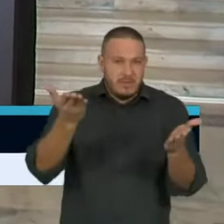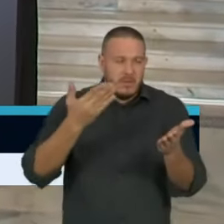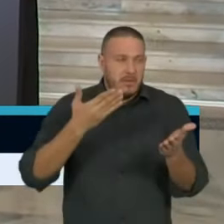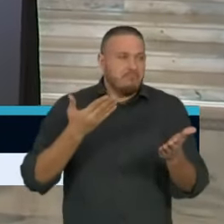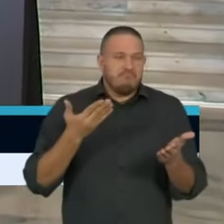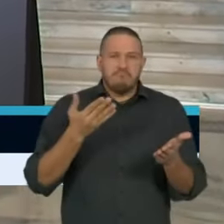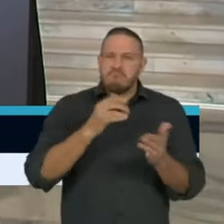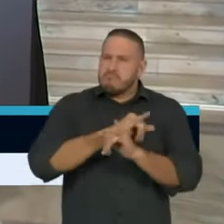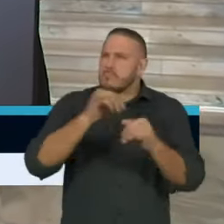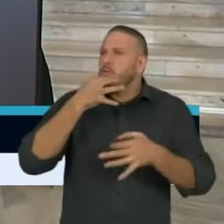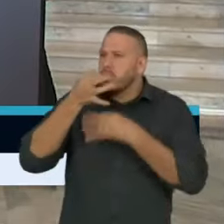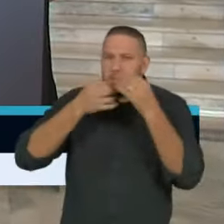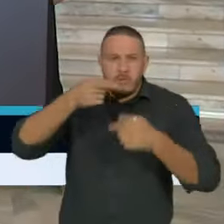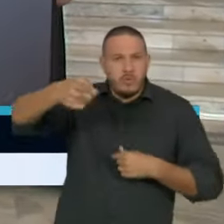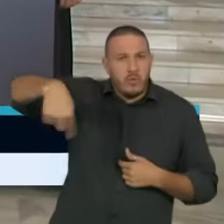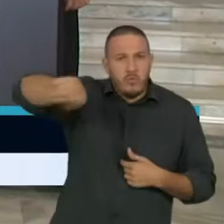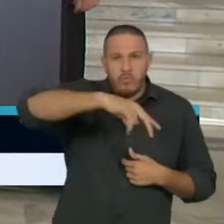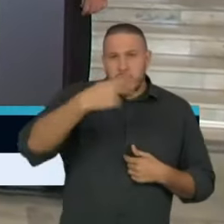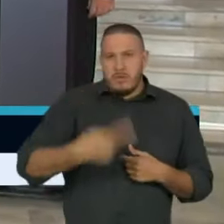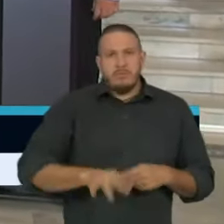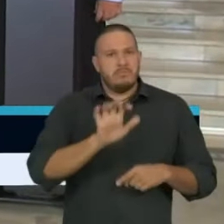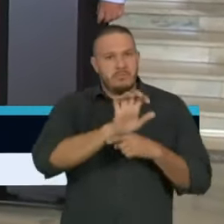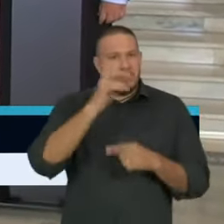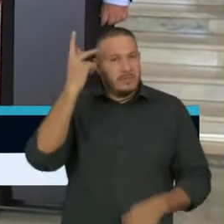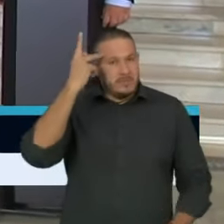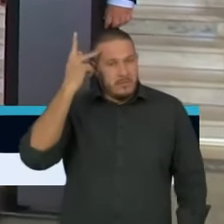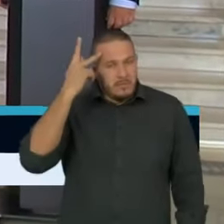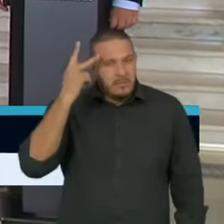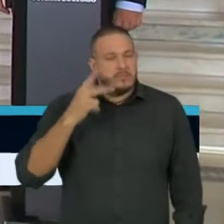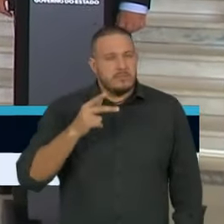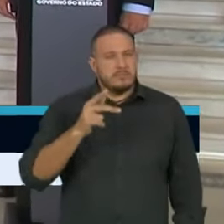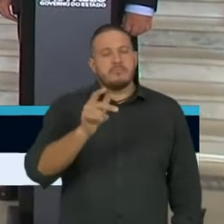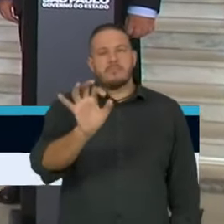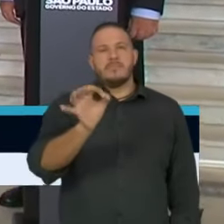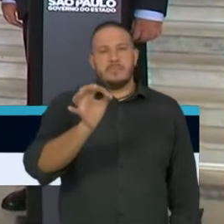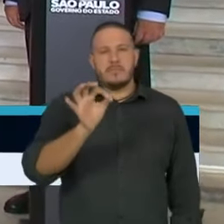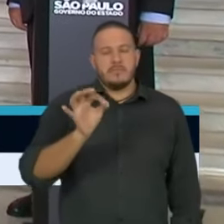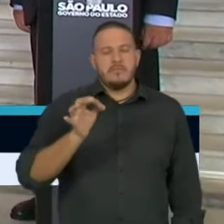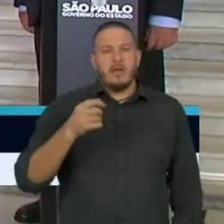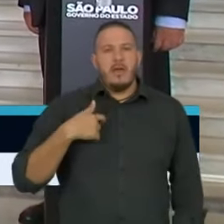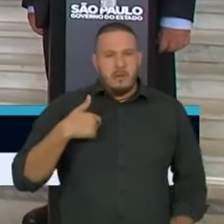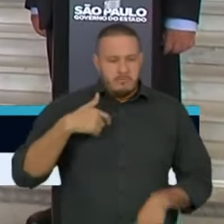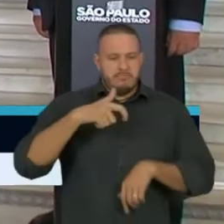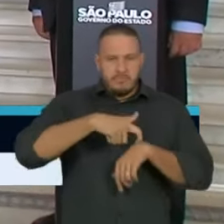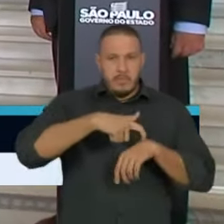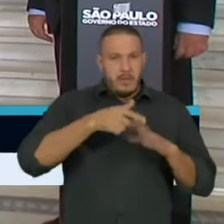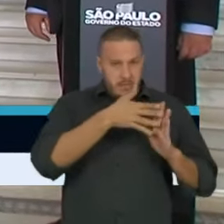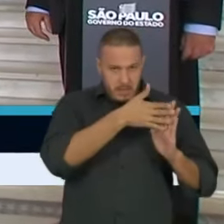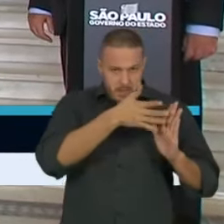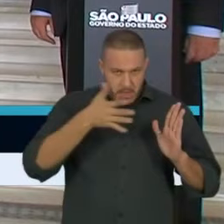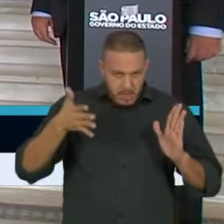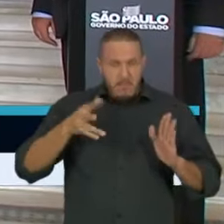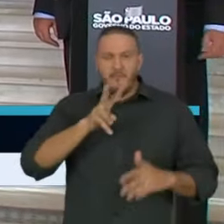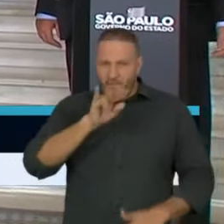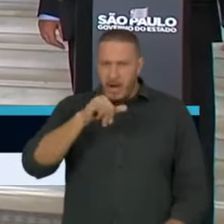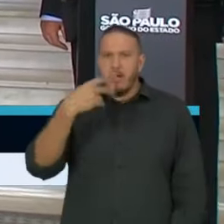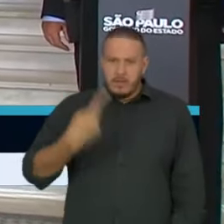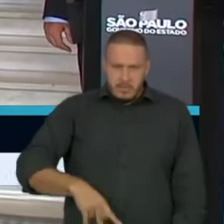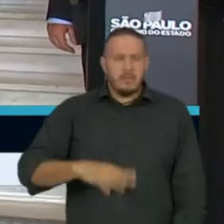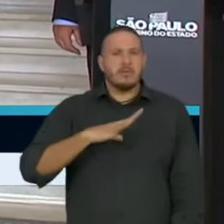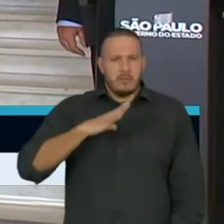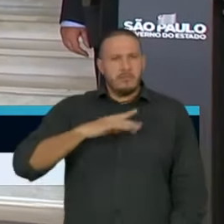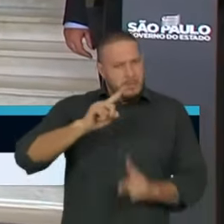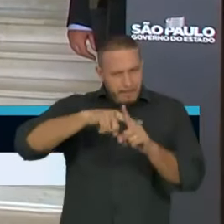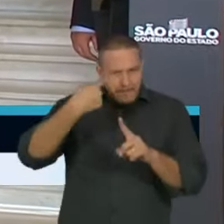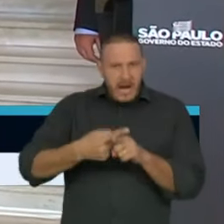opinião pública e à população do Estado de São Paulo que, sim, a prorrogação da quarentena será feita em São Paulo por